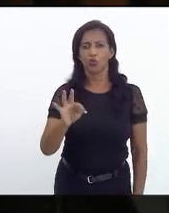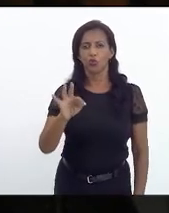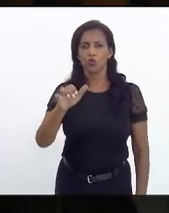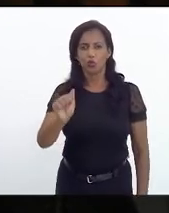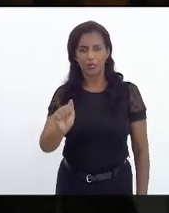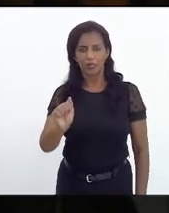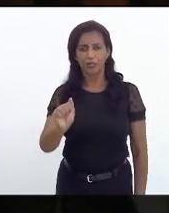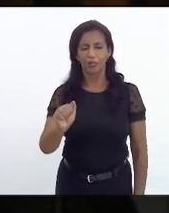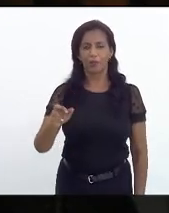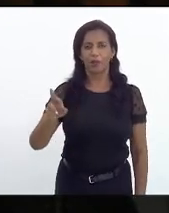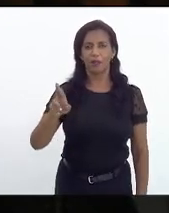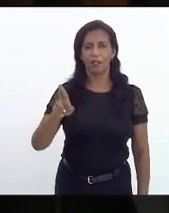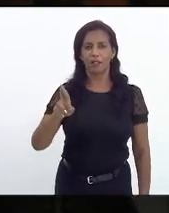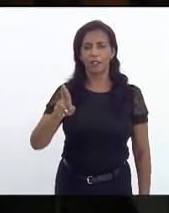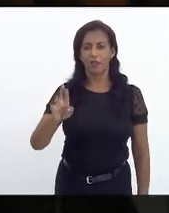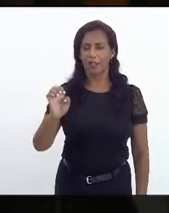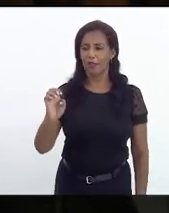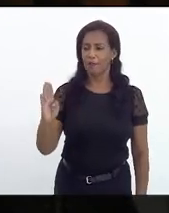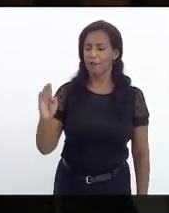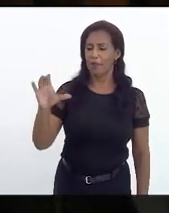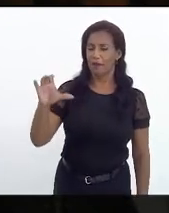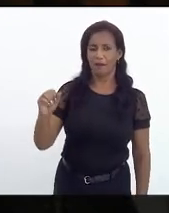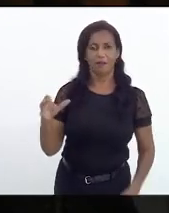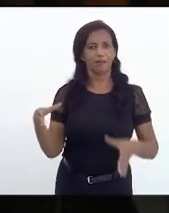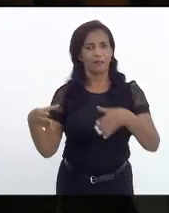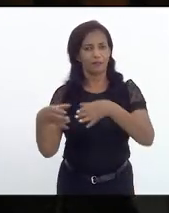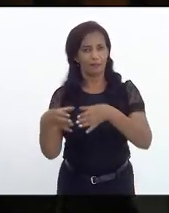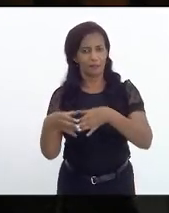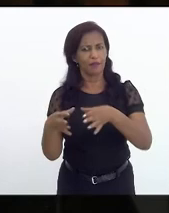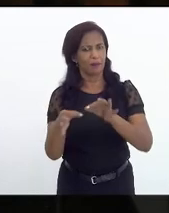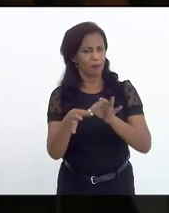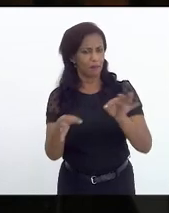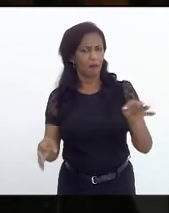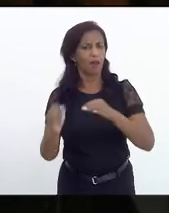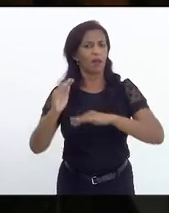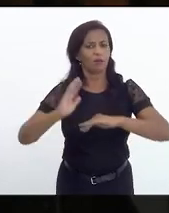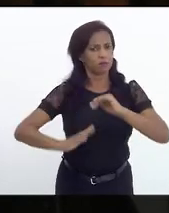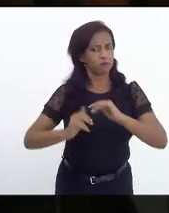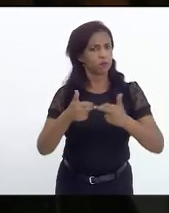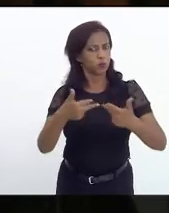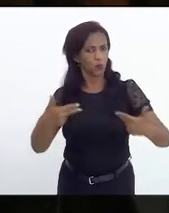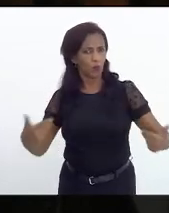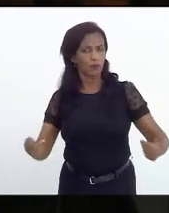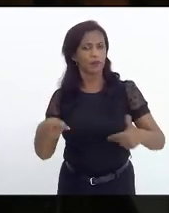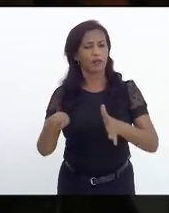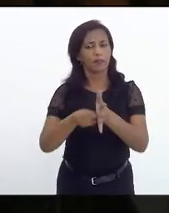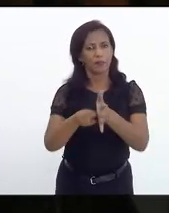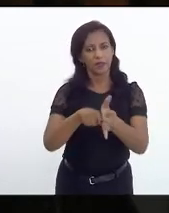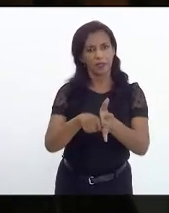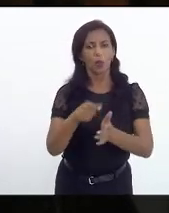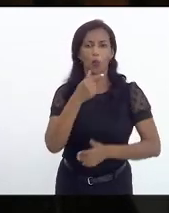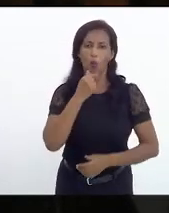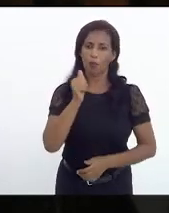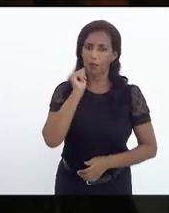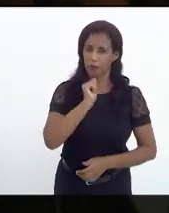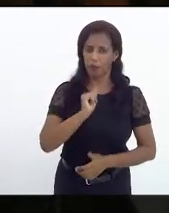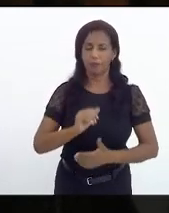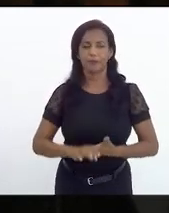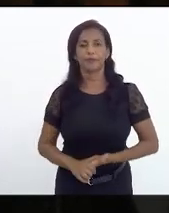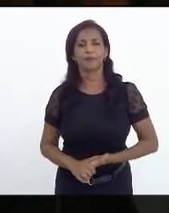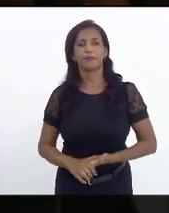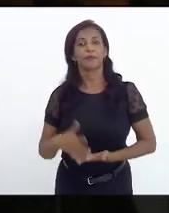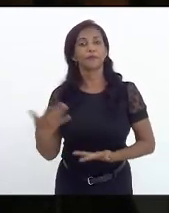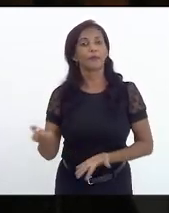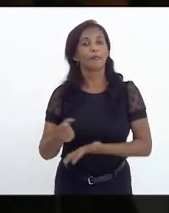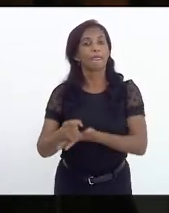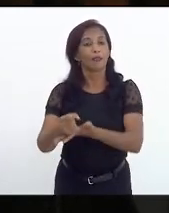Rebeca Lerer e com uma equipe extensa e qualificada de pesquisadores e pesquisadoras e com